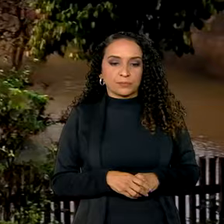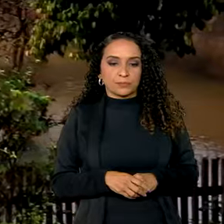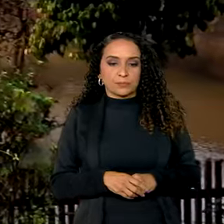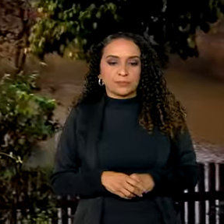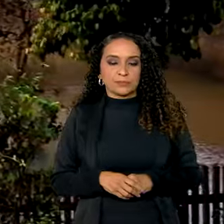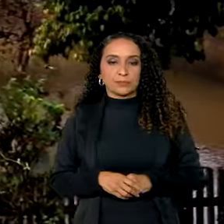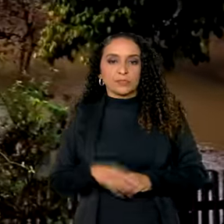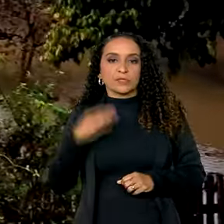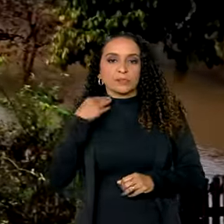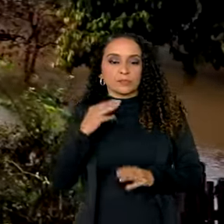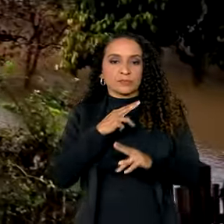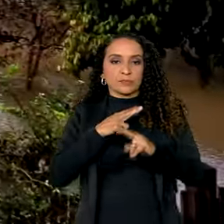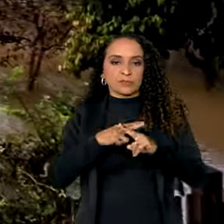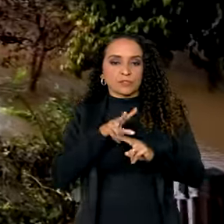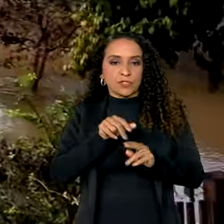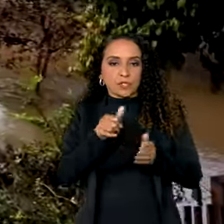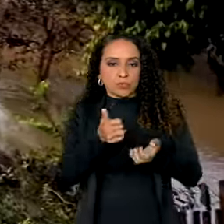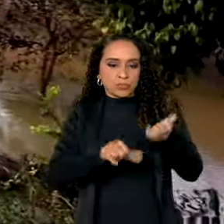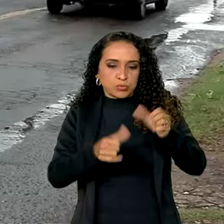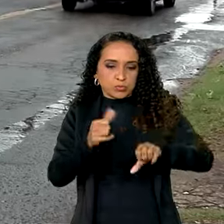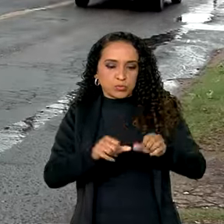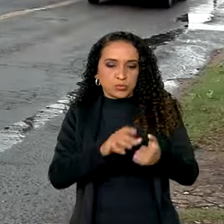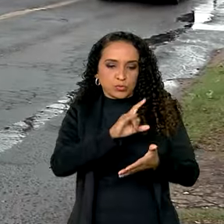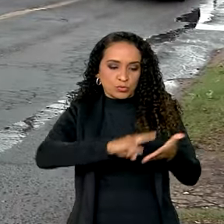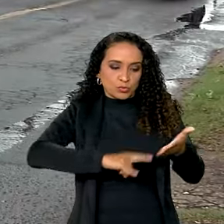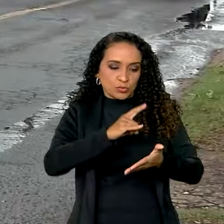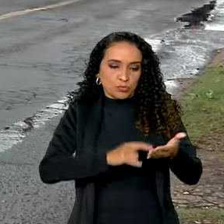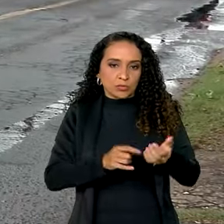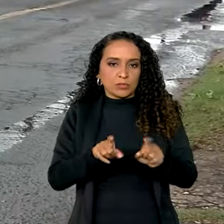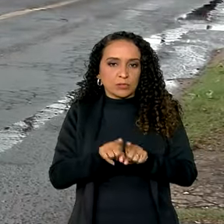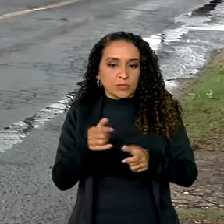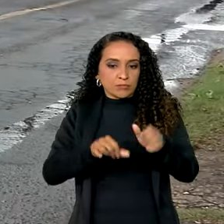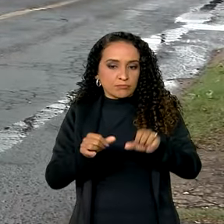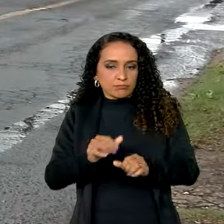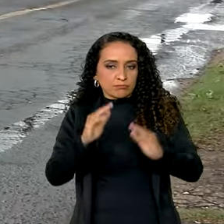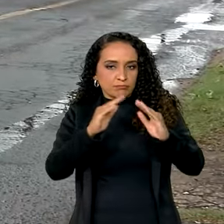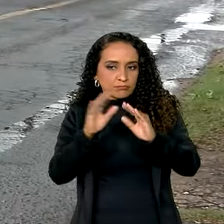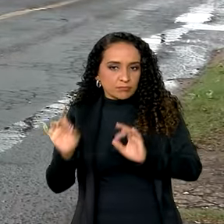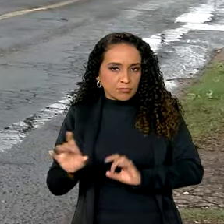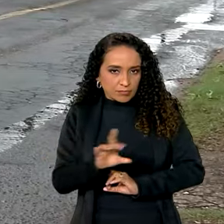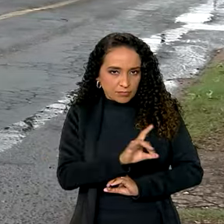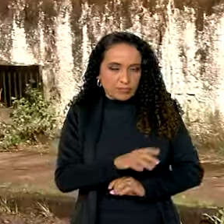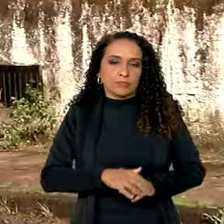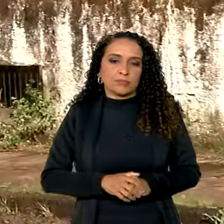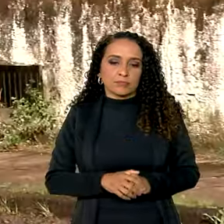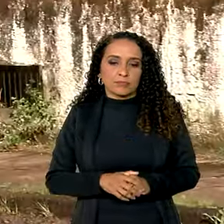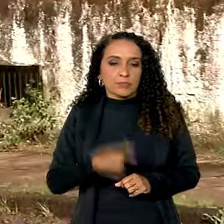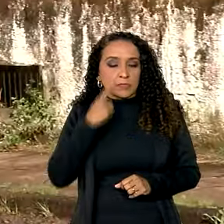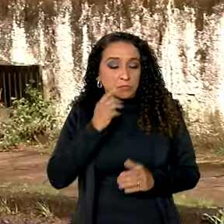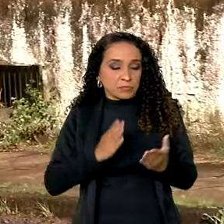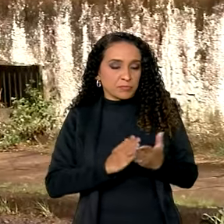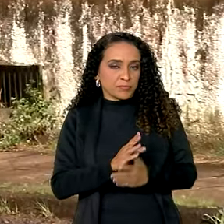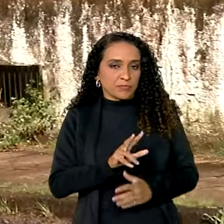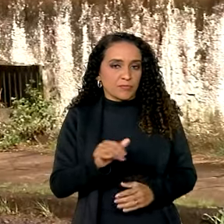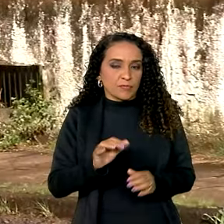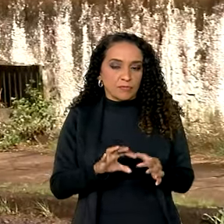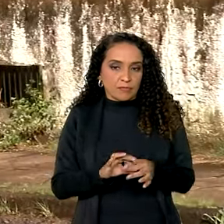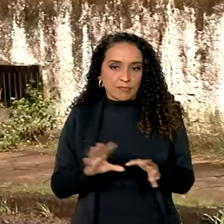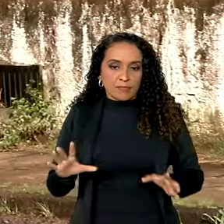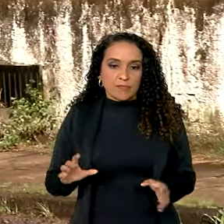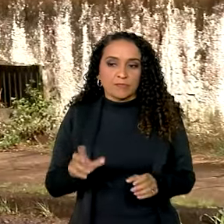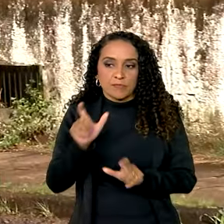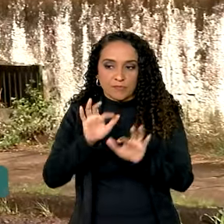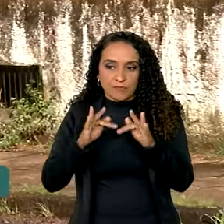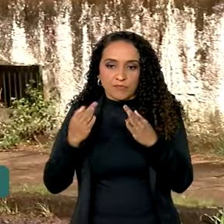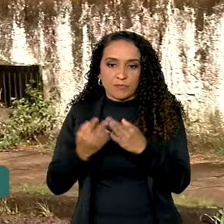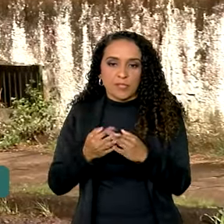A Caixa fará análise da documentação e avaliação física de cada imóvel. Se aprovado, ficará disponível para